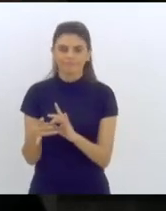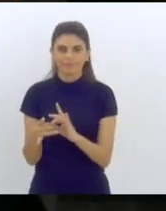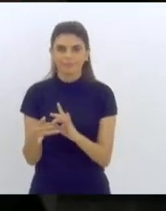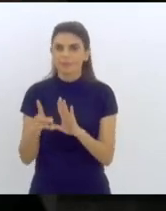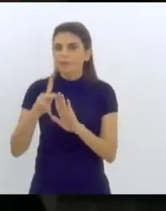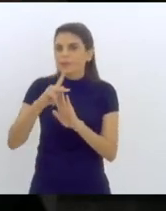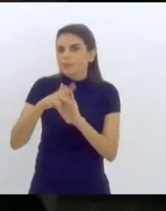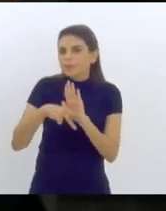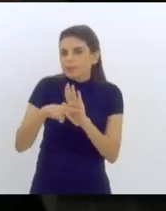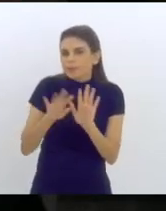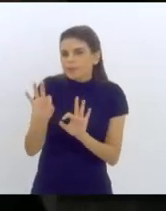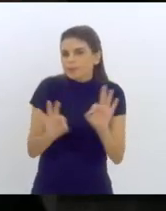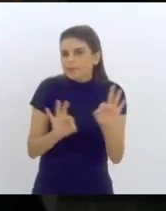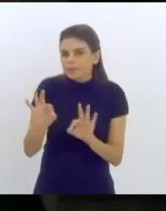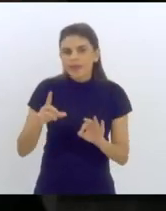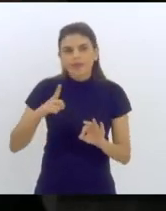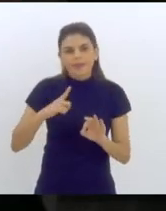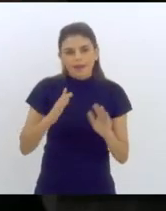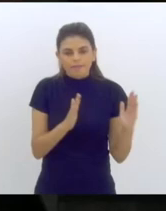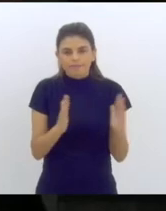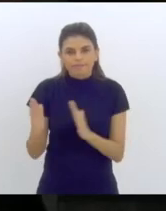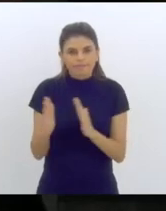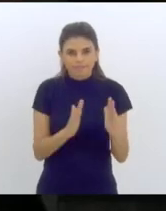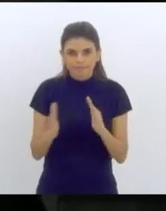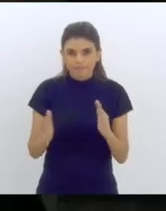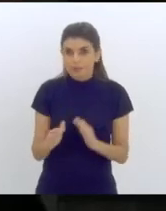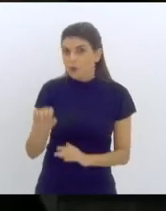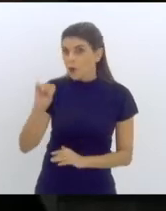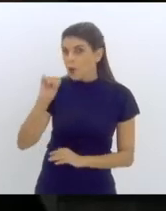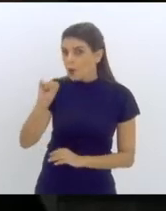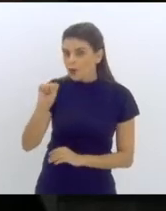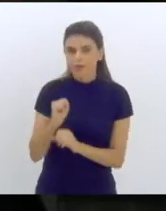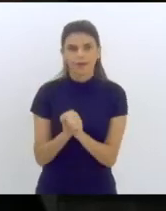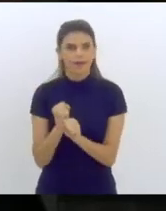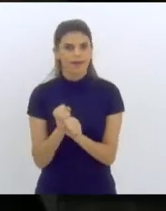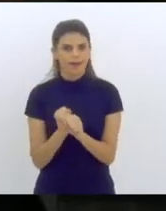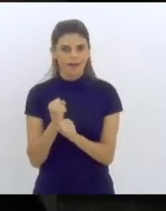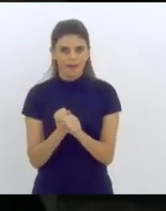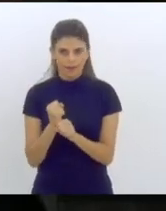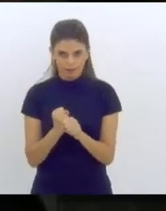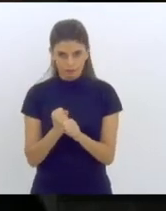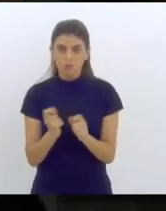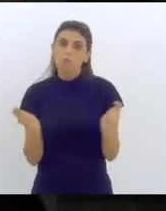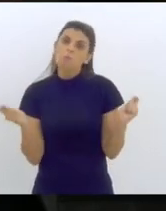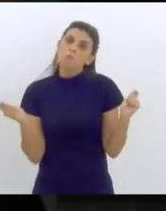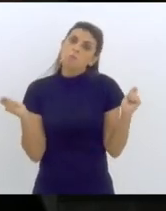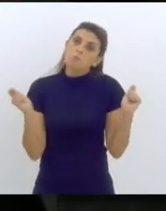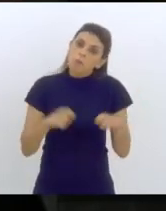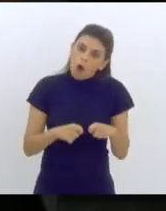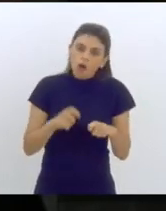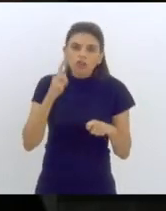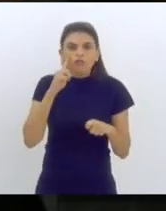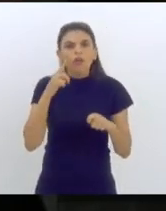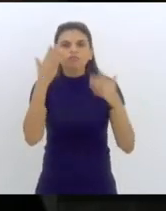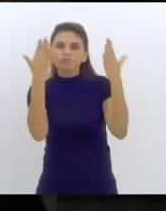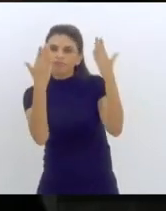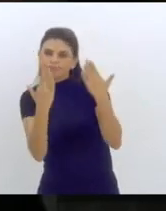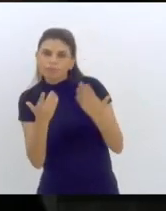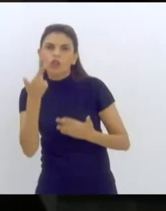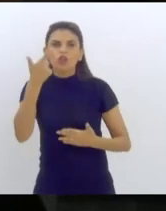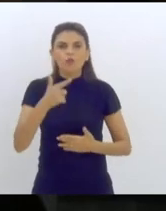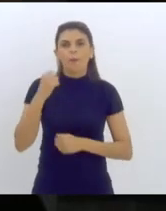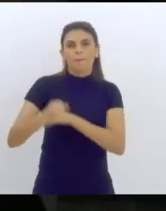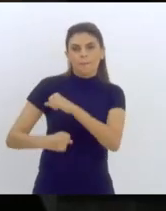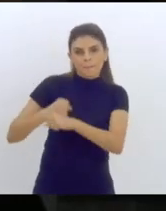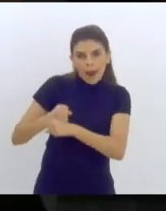o plano terá a duração de oito anos e poderá ser revisto a